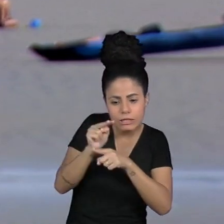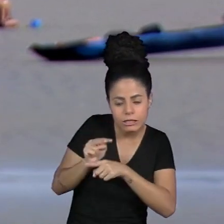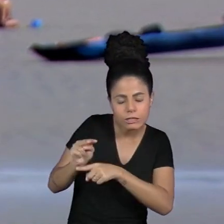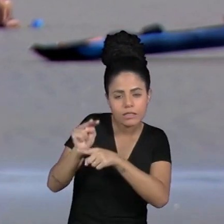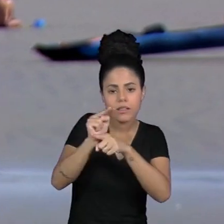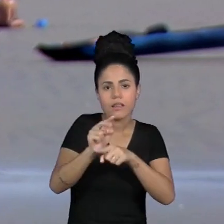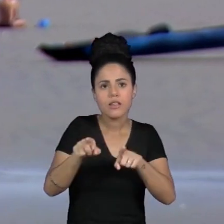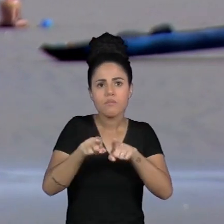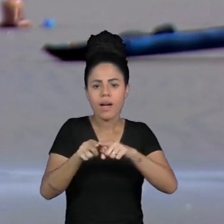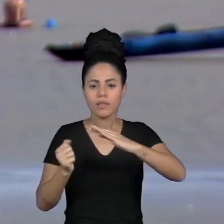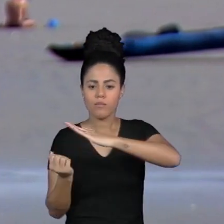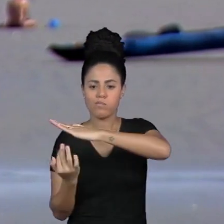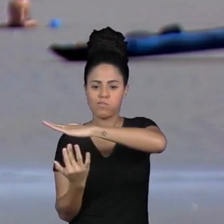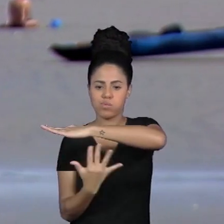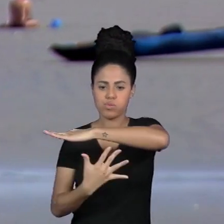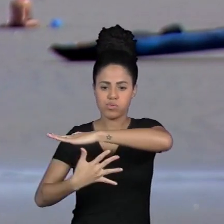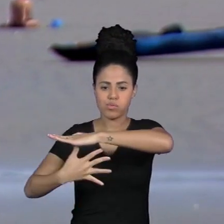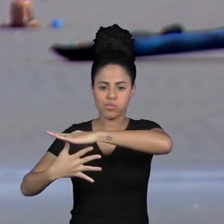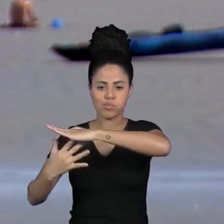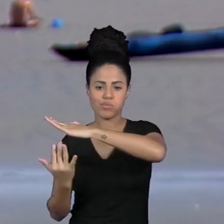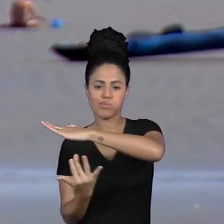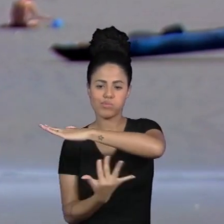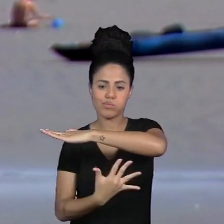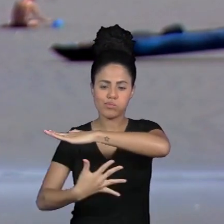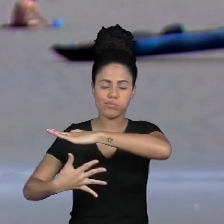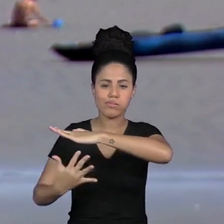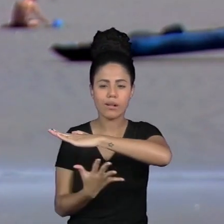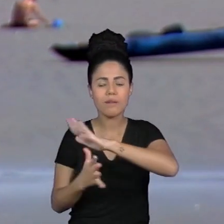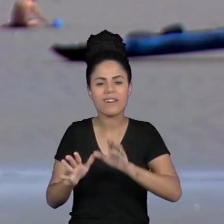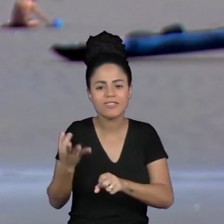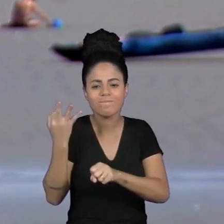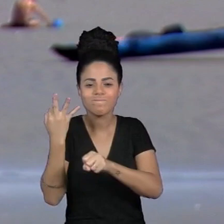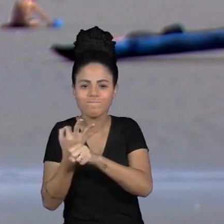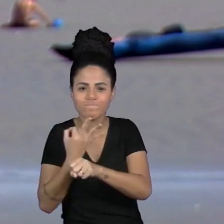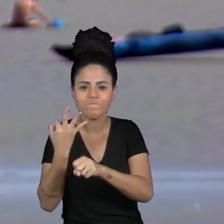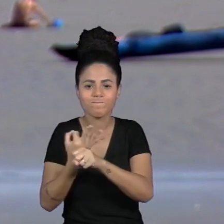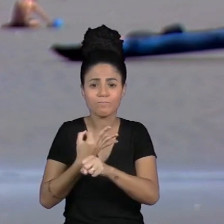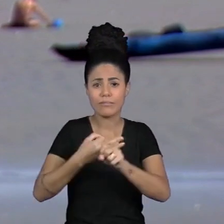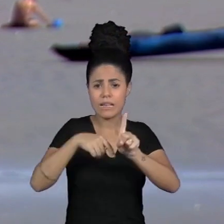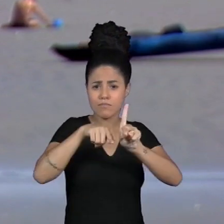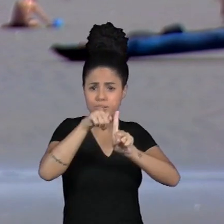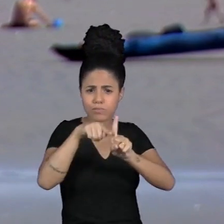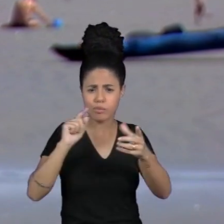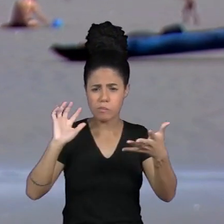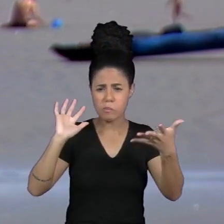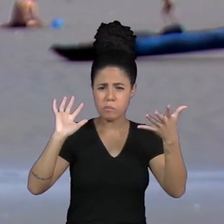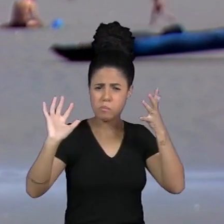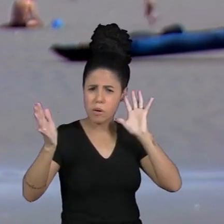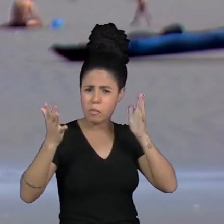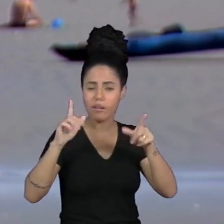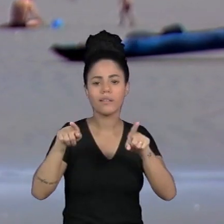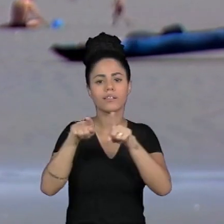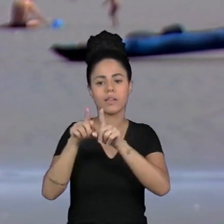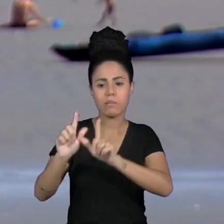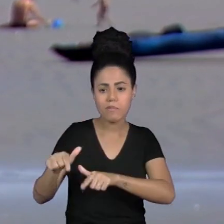assim os corais estão altamente ameaçados além da crise climática ações humanas como a sobrepesca e a